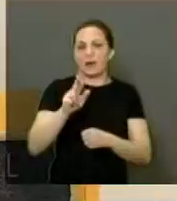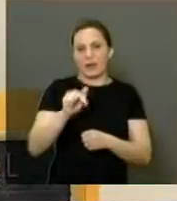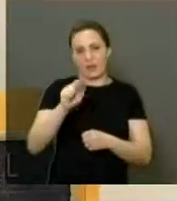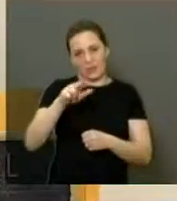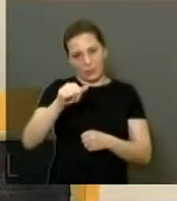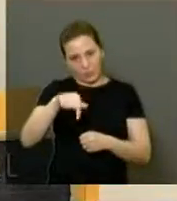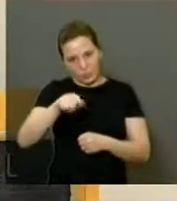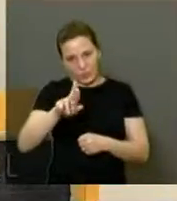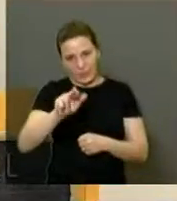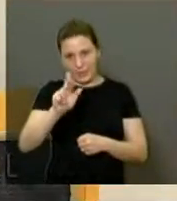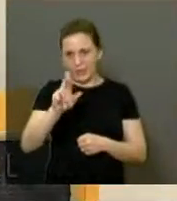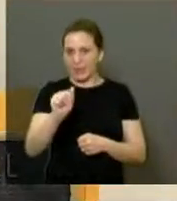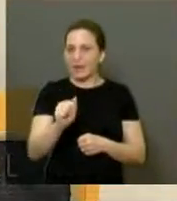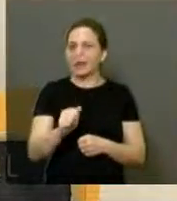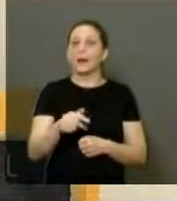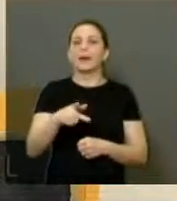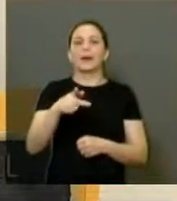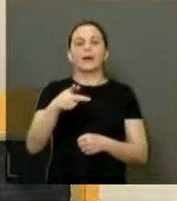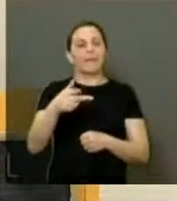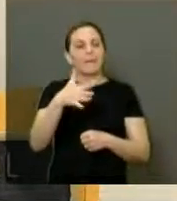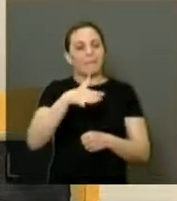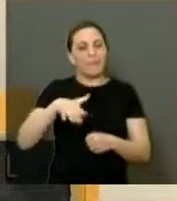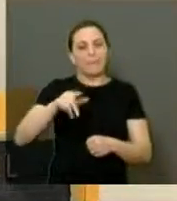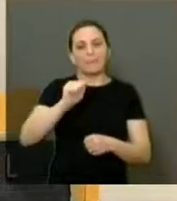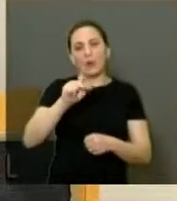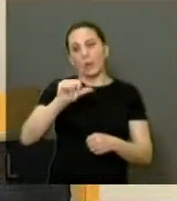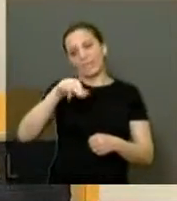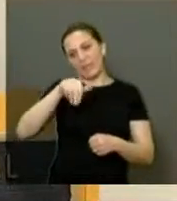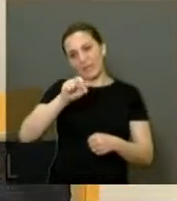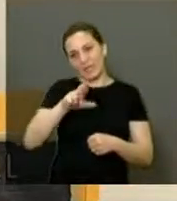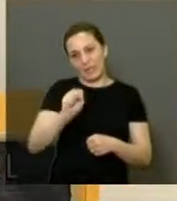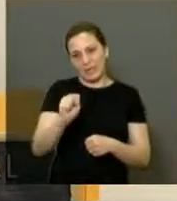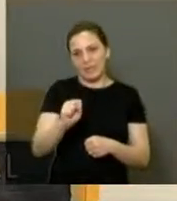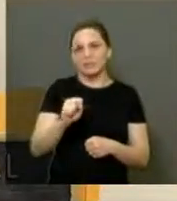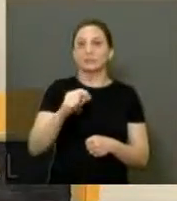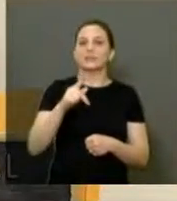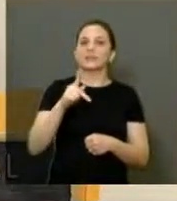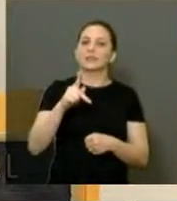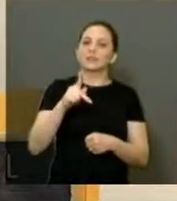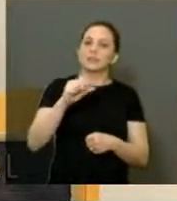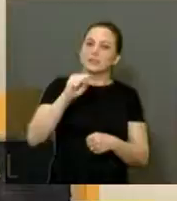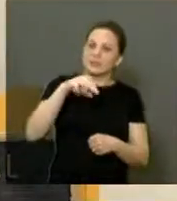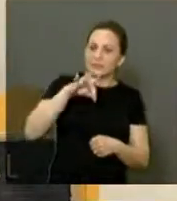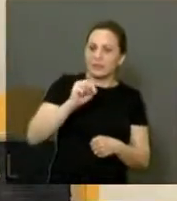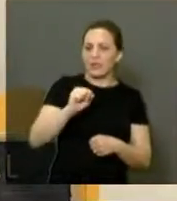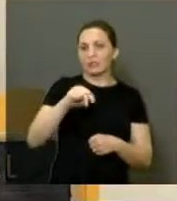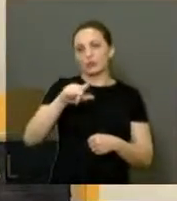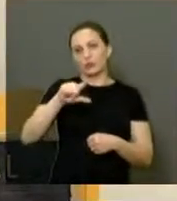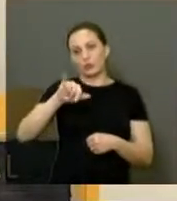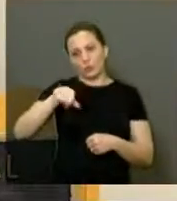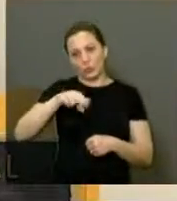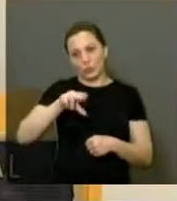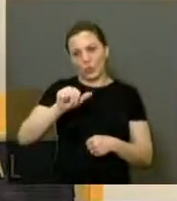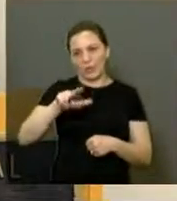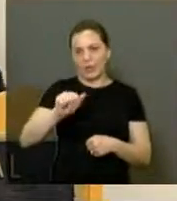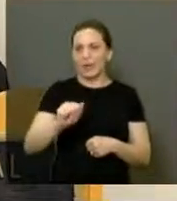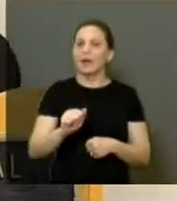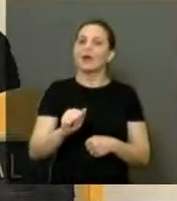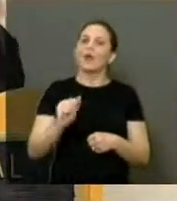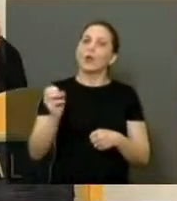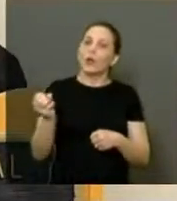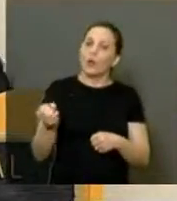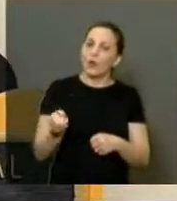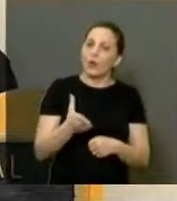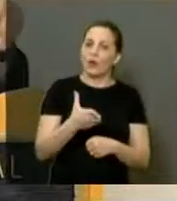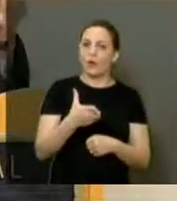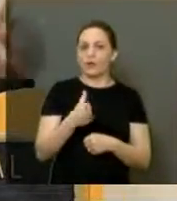Jardim Palmeiras, Jardim Portugal, Jardim Itália, Iolanda Opsi, Santa Júlia, será revitalizado. Faz